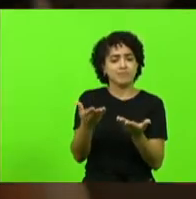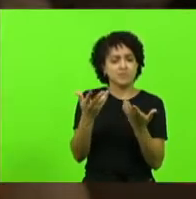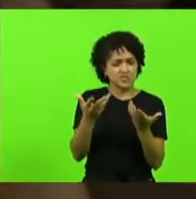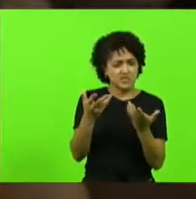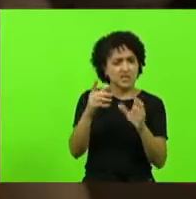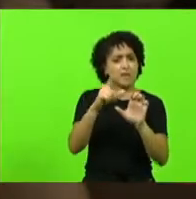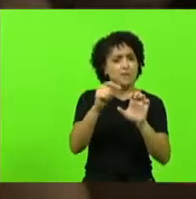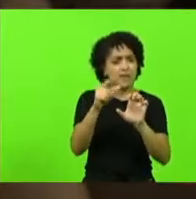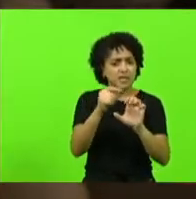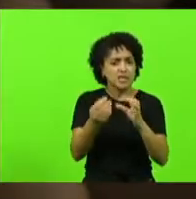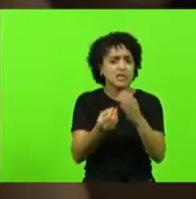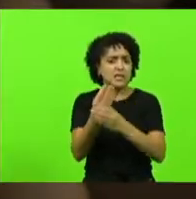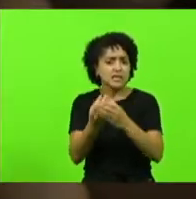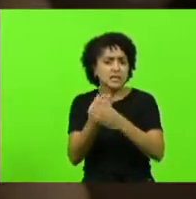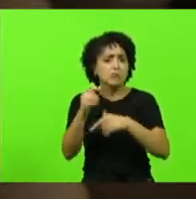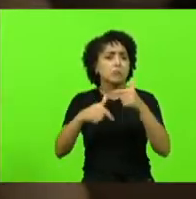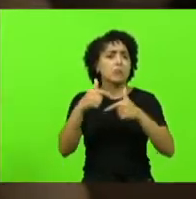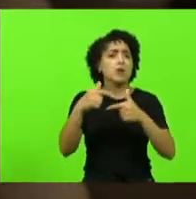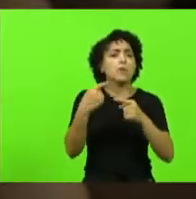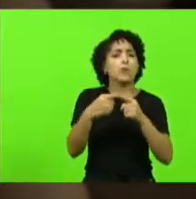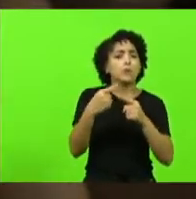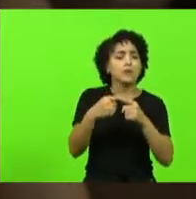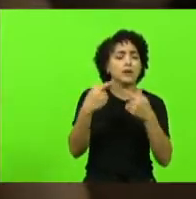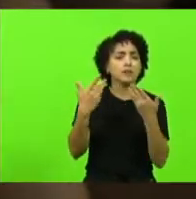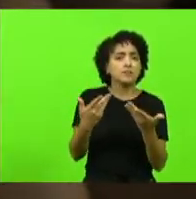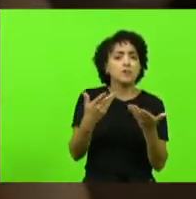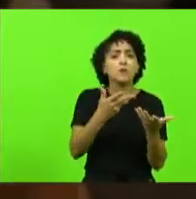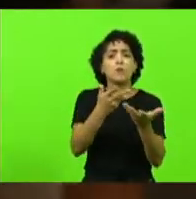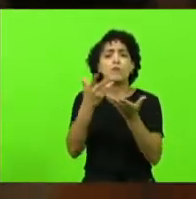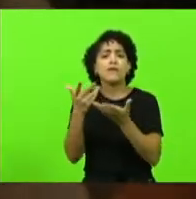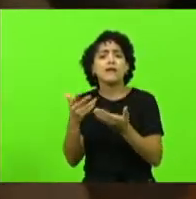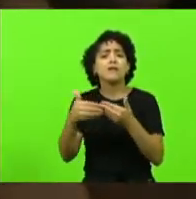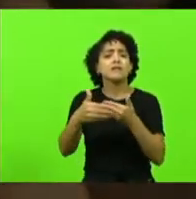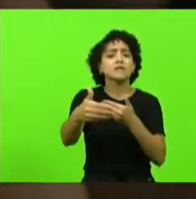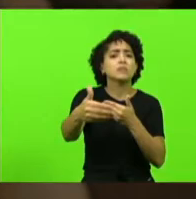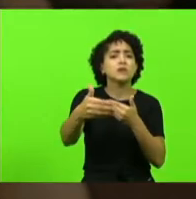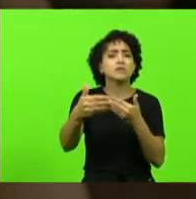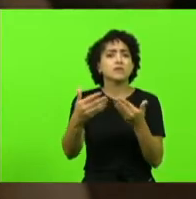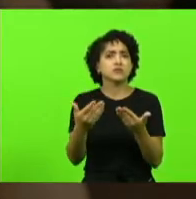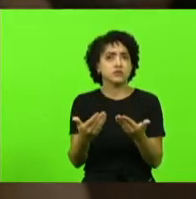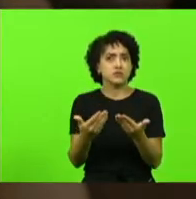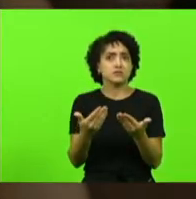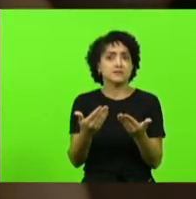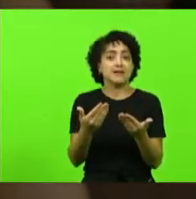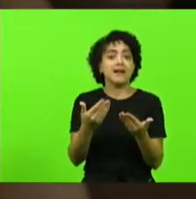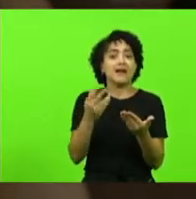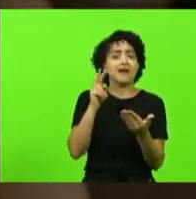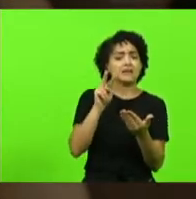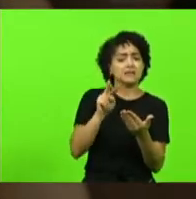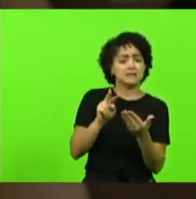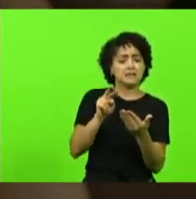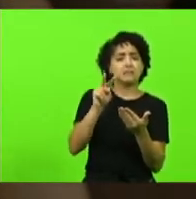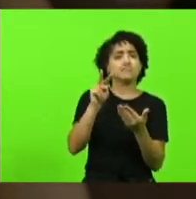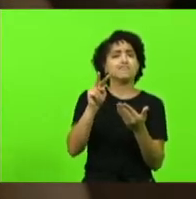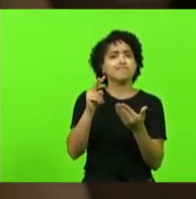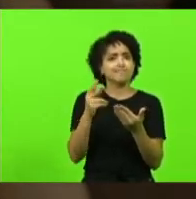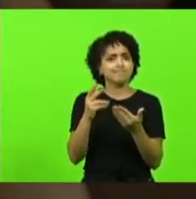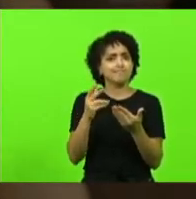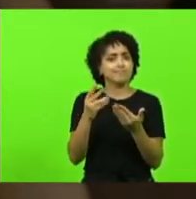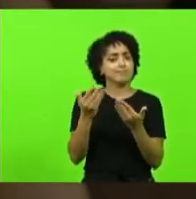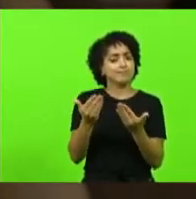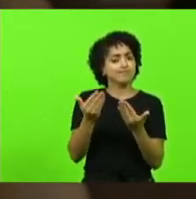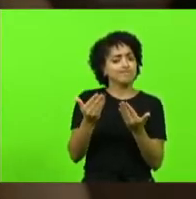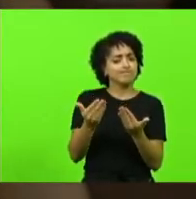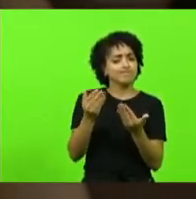gerar emprego por quê o você quer aprontar aí aqui se olha com desconfiança claro deputado